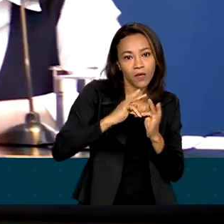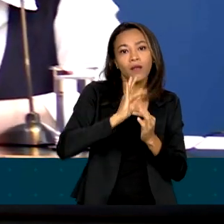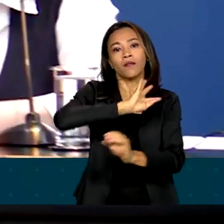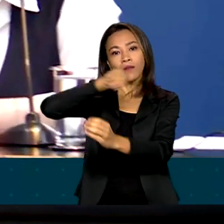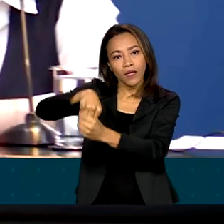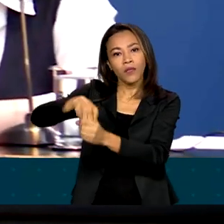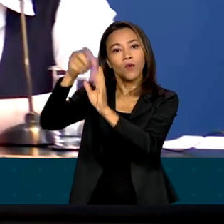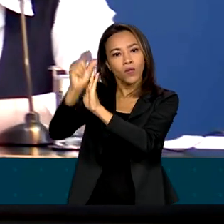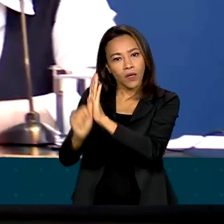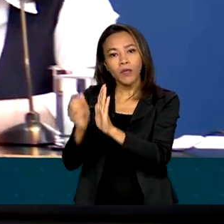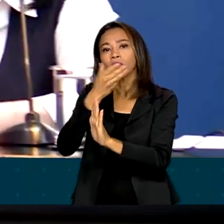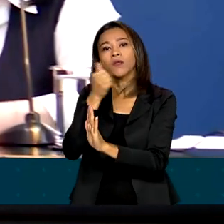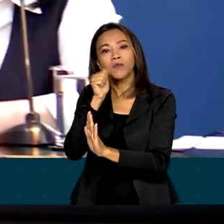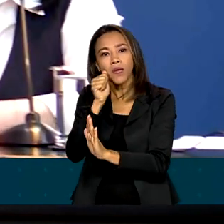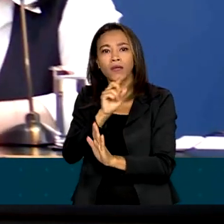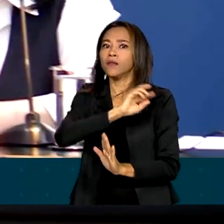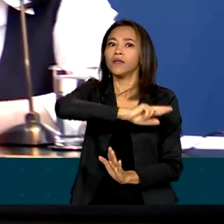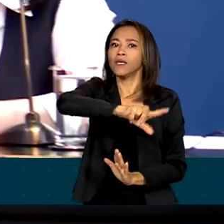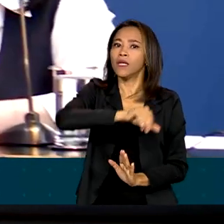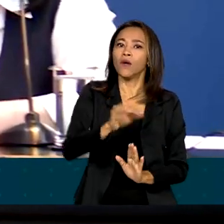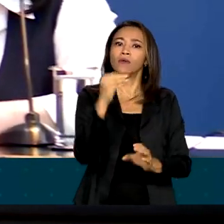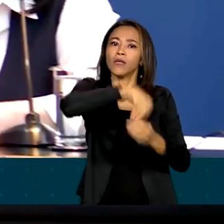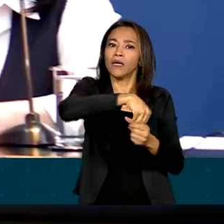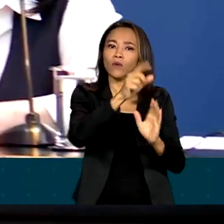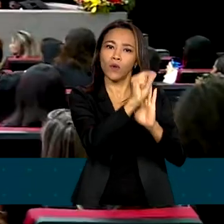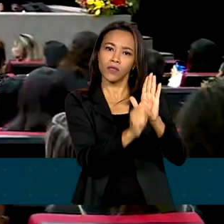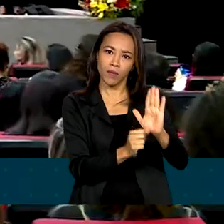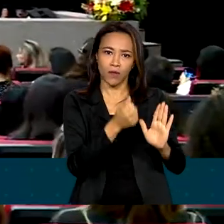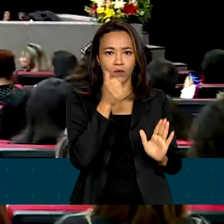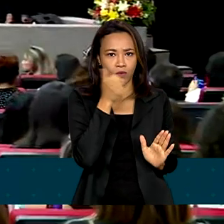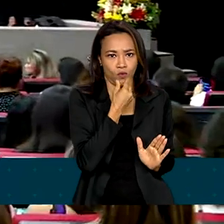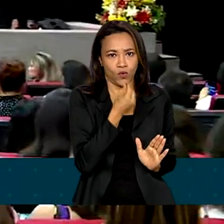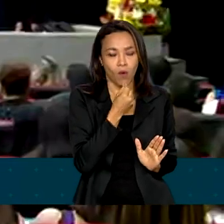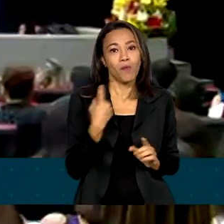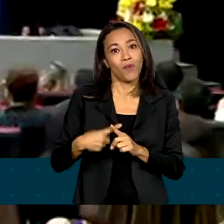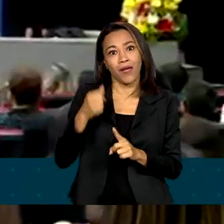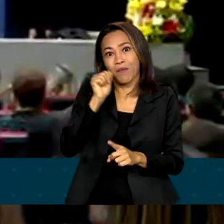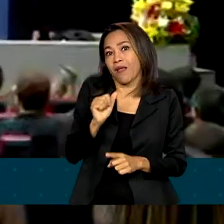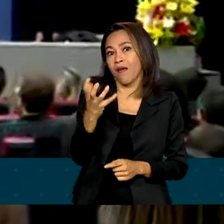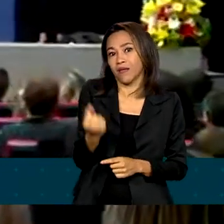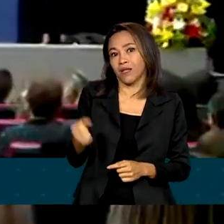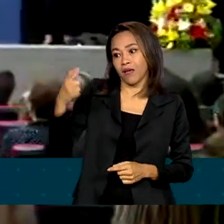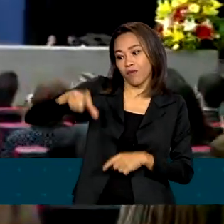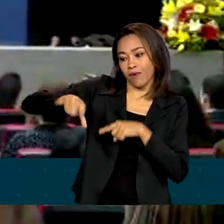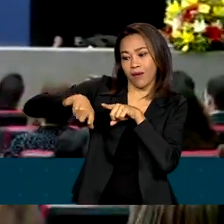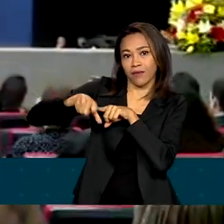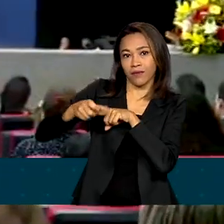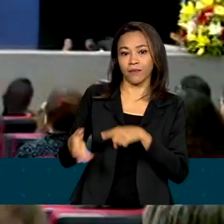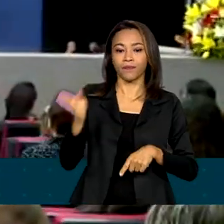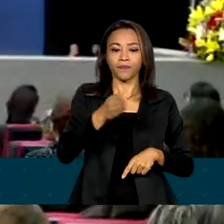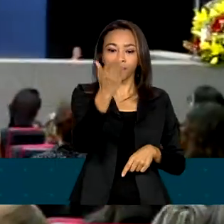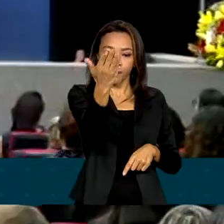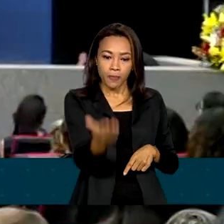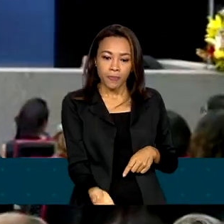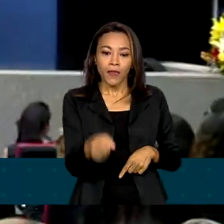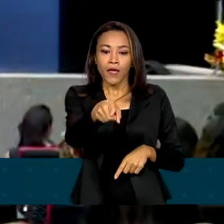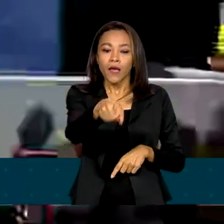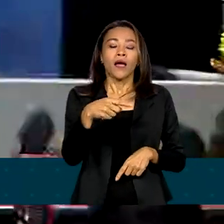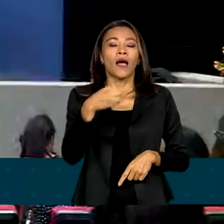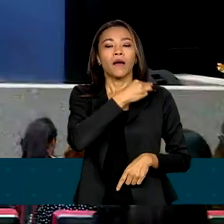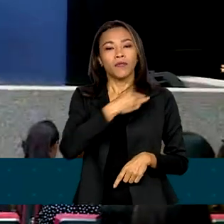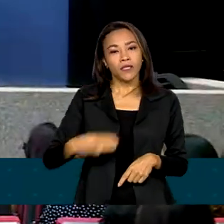mulheres e não dos homens, só porque a mulher recebe o cartãozinho. A ministra Sônia Guajajara lembrou que as indígenas são mais